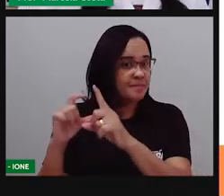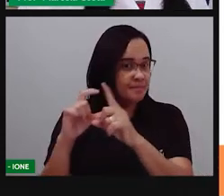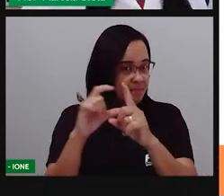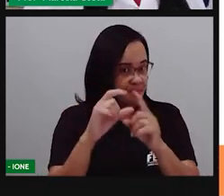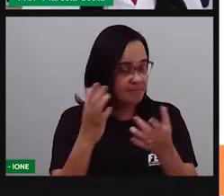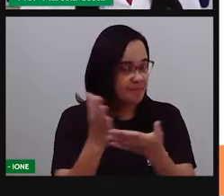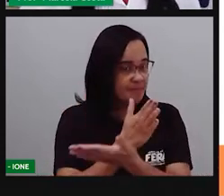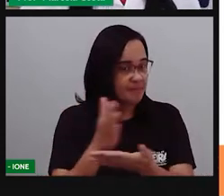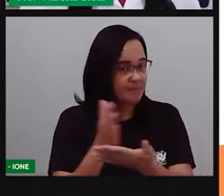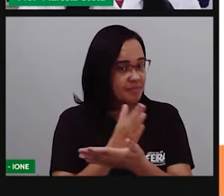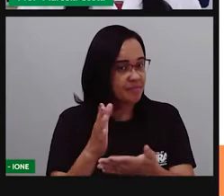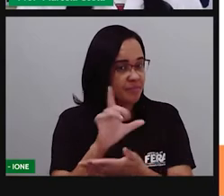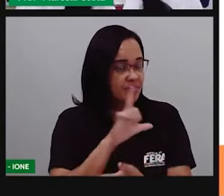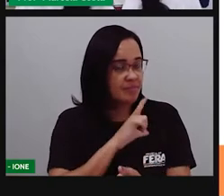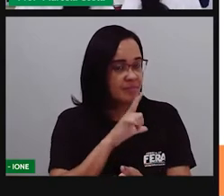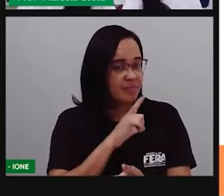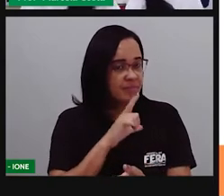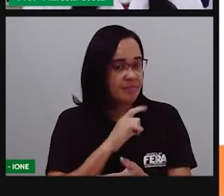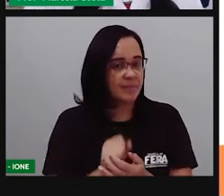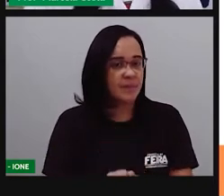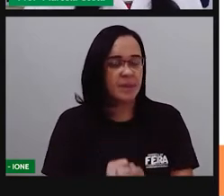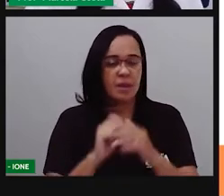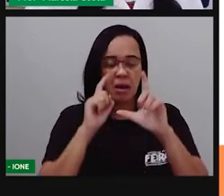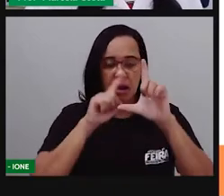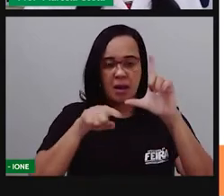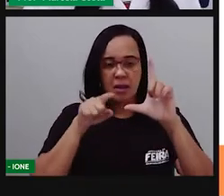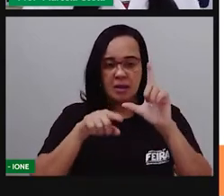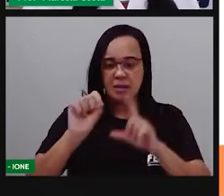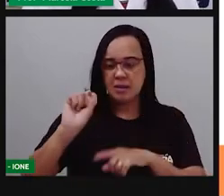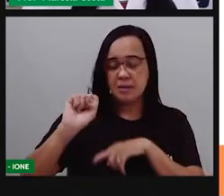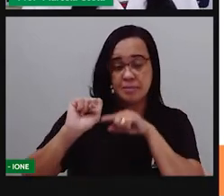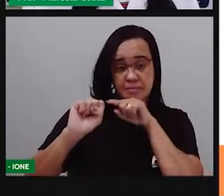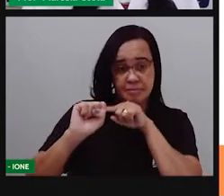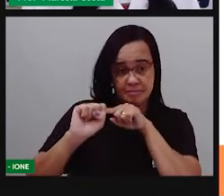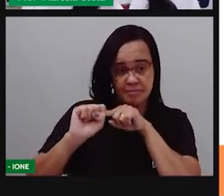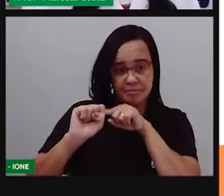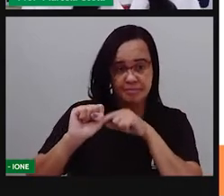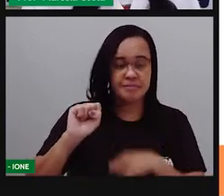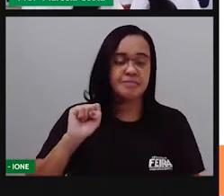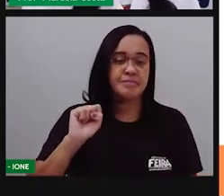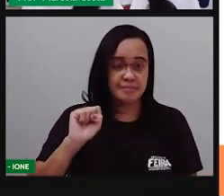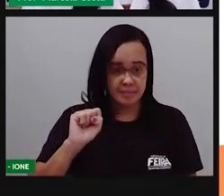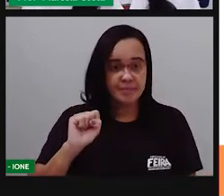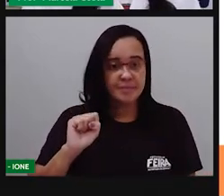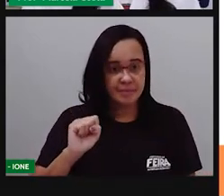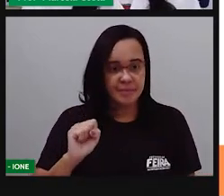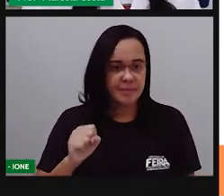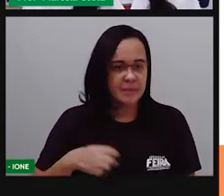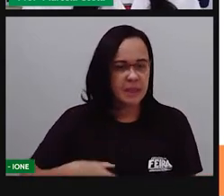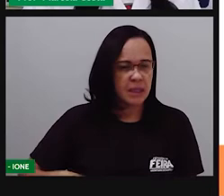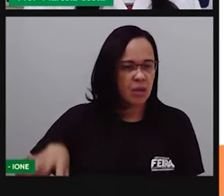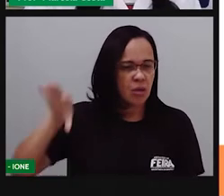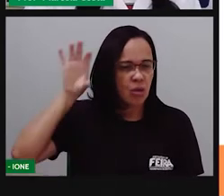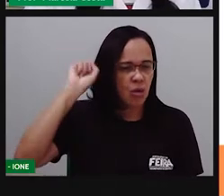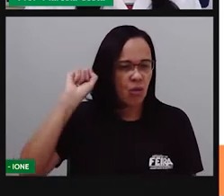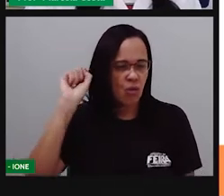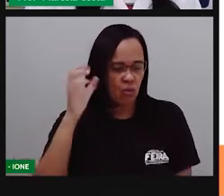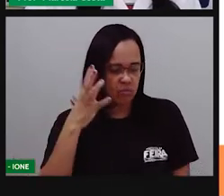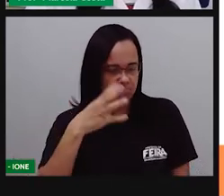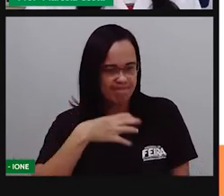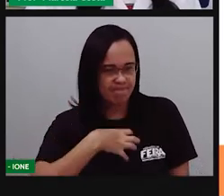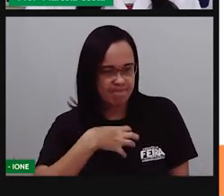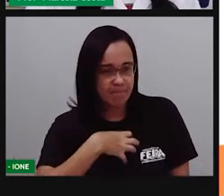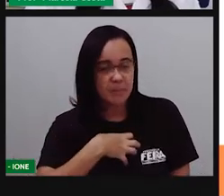letra C, né? A letra S que tem o som do C. Então a gente vai ter aqui na